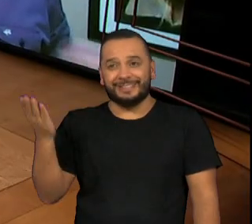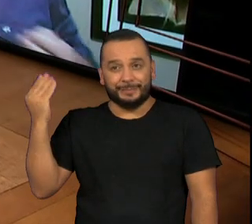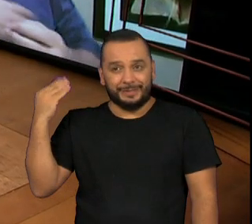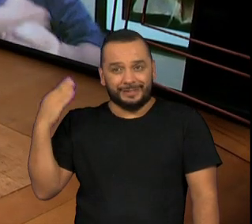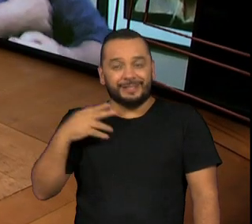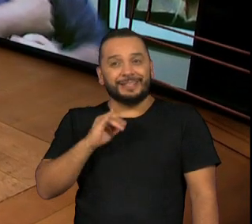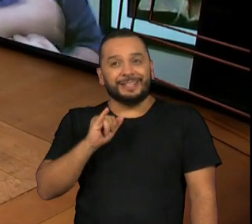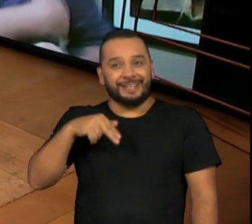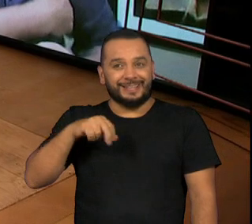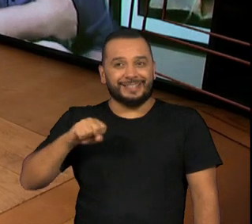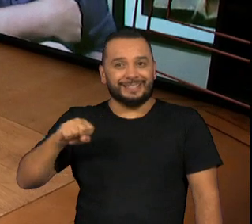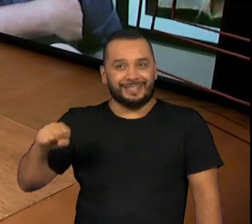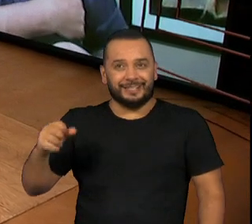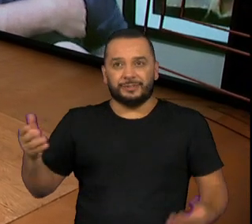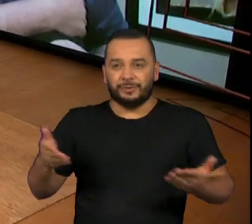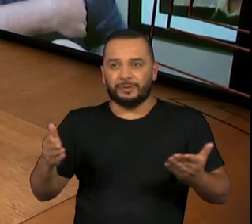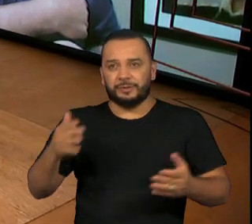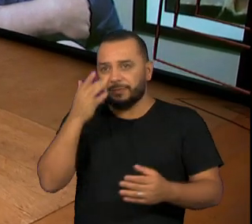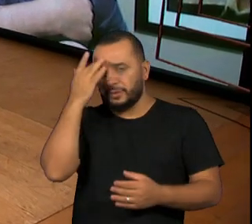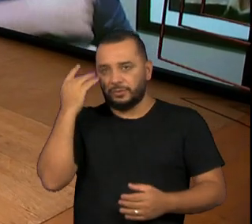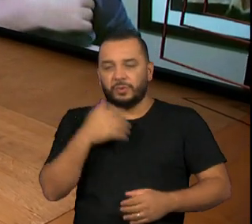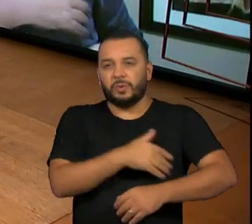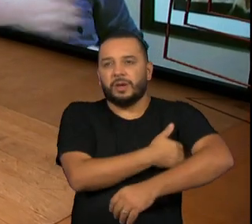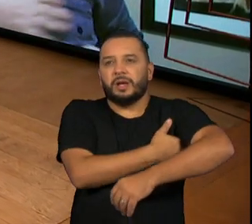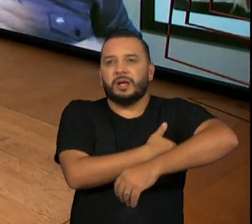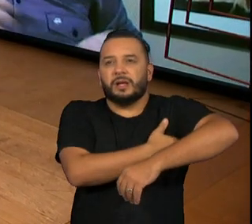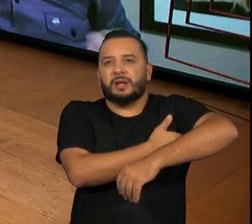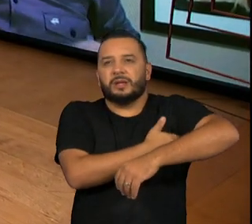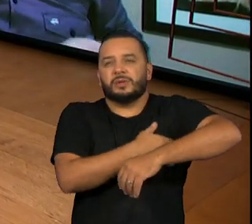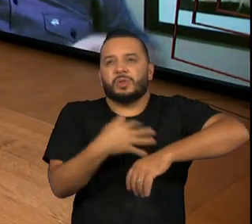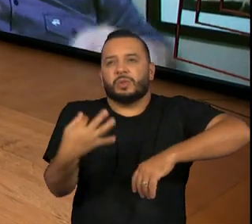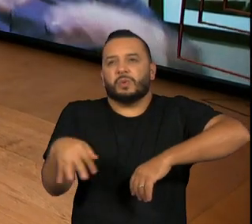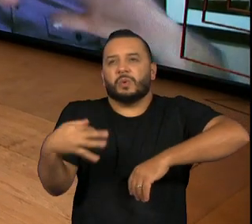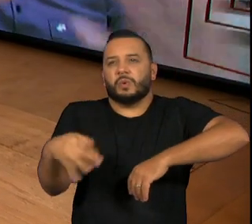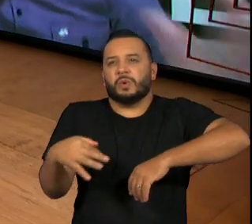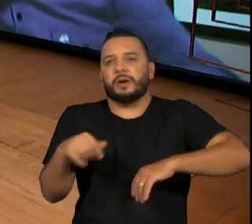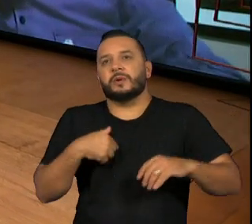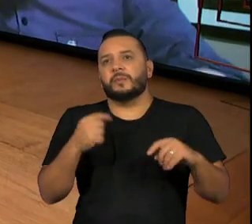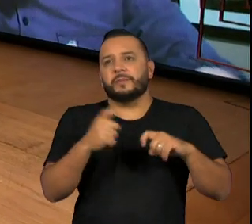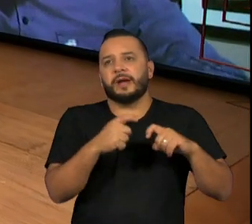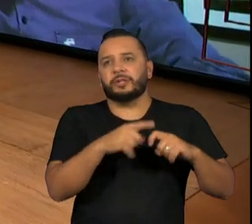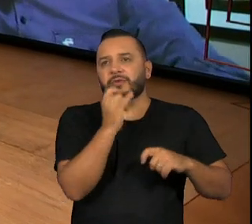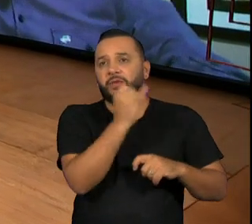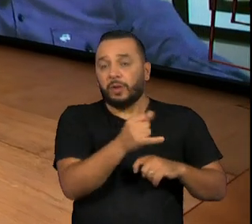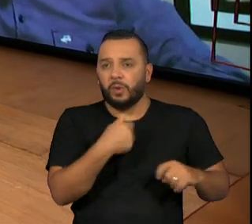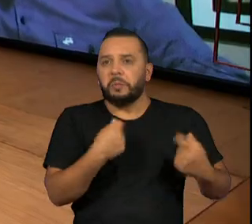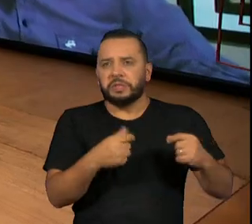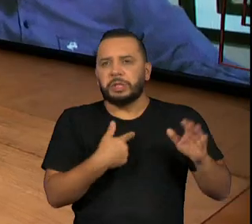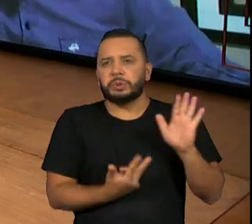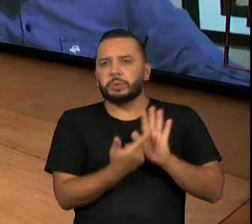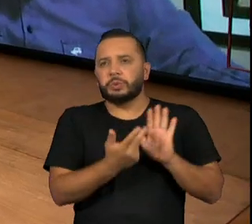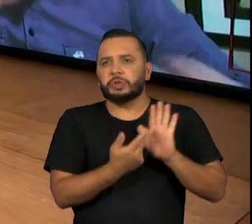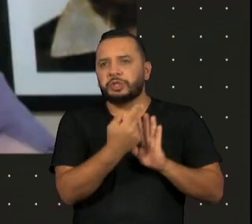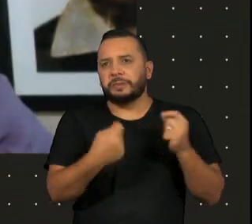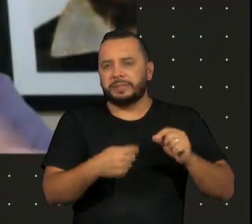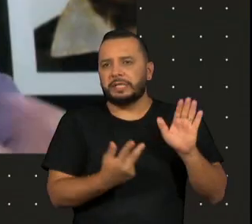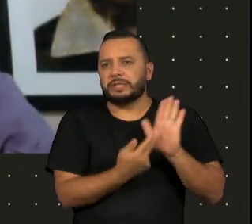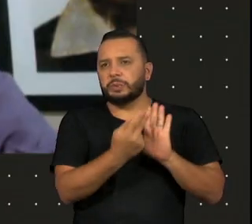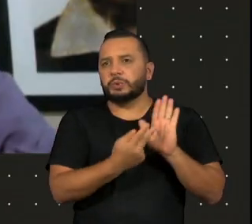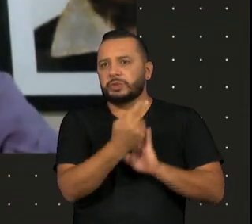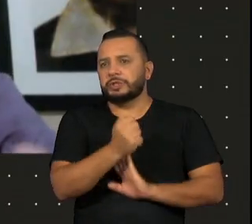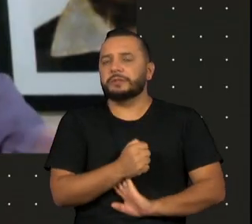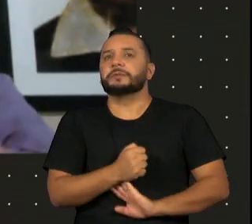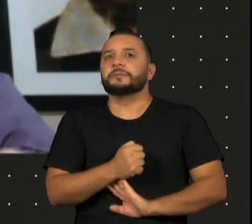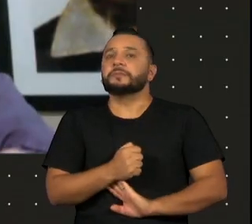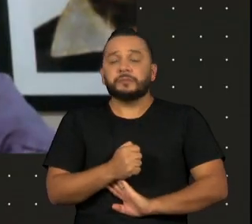e que sentia uma dor debaixo do sovaco, e o médico fala, não, vamos ter que operar. E opera o